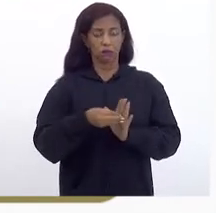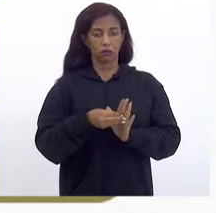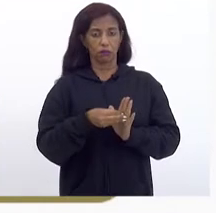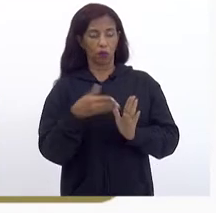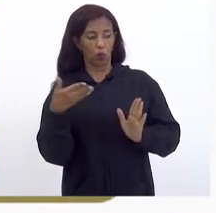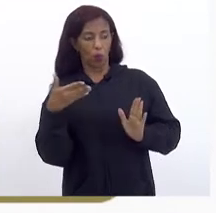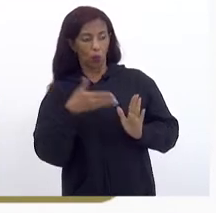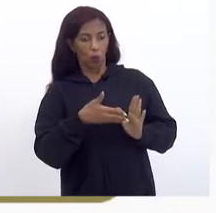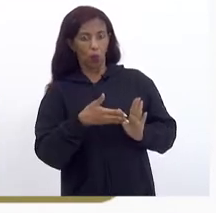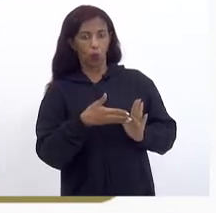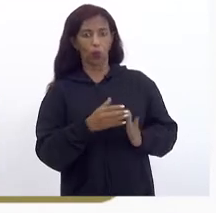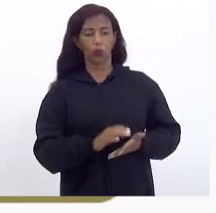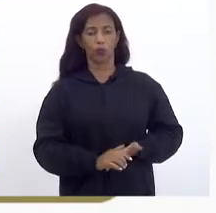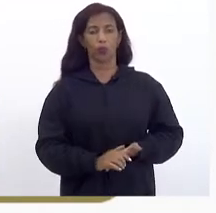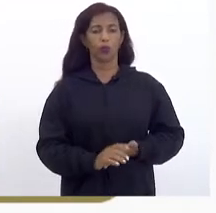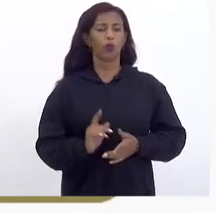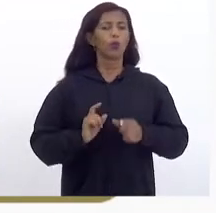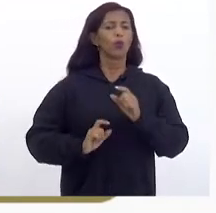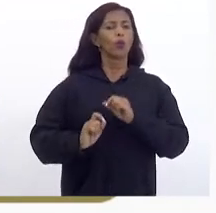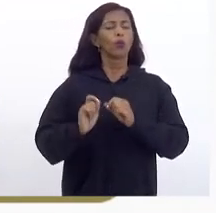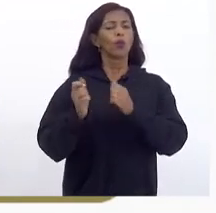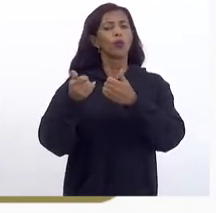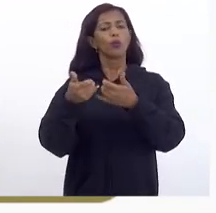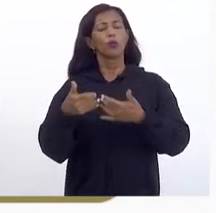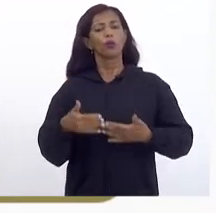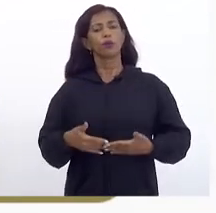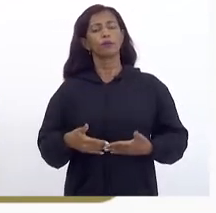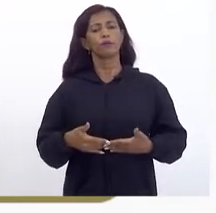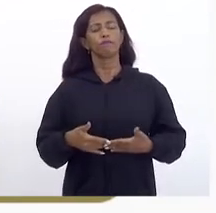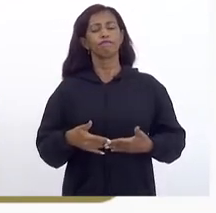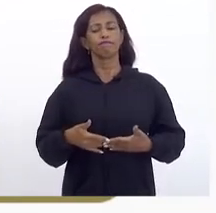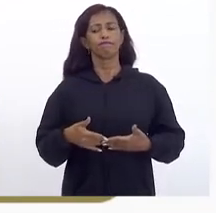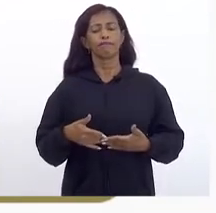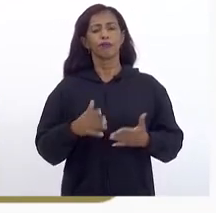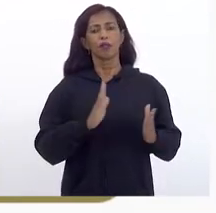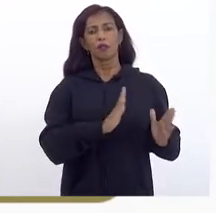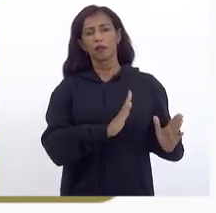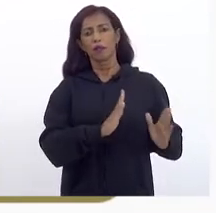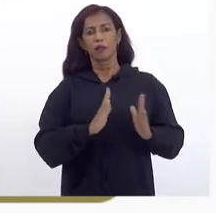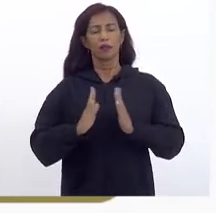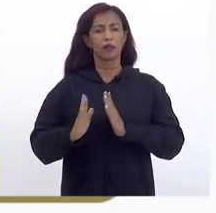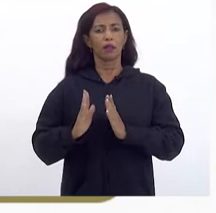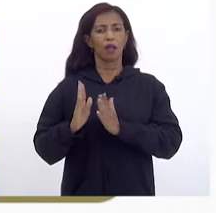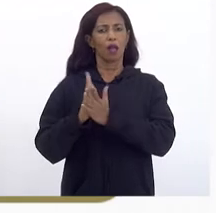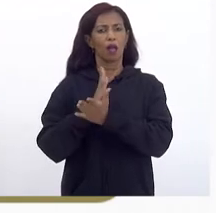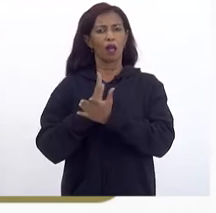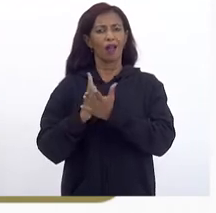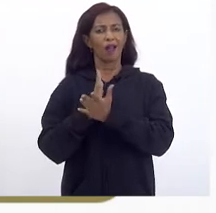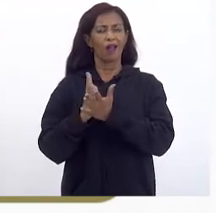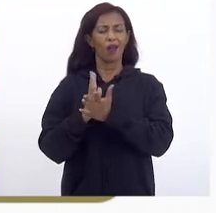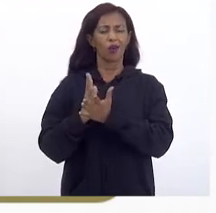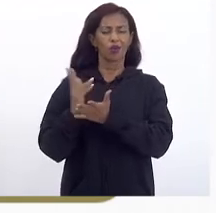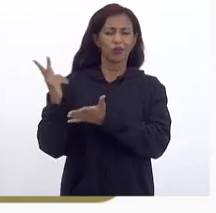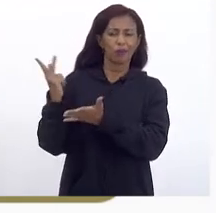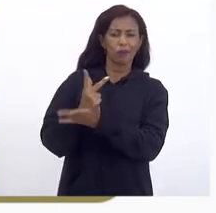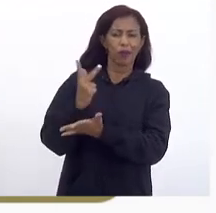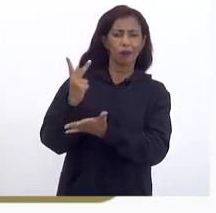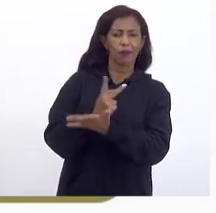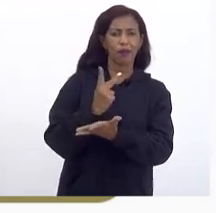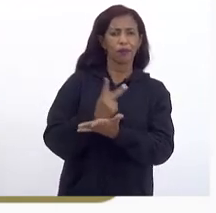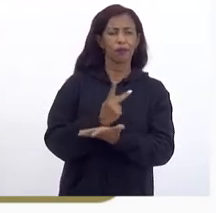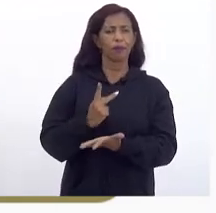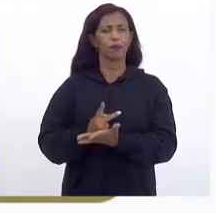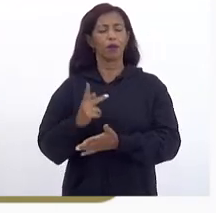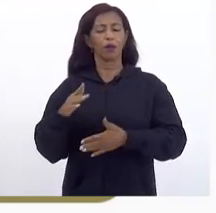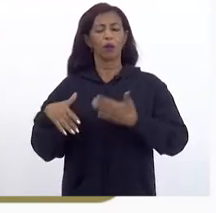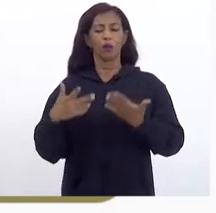determinada função O que eu quero dizer com isso? A gente passa Alguns desencontros Quando a gente